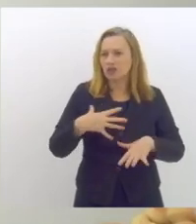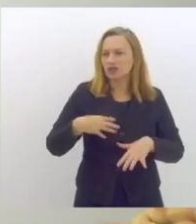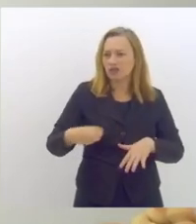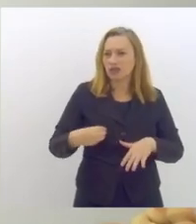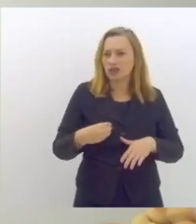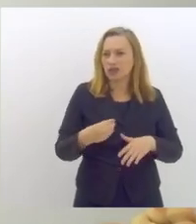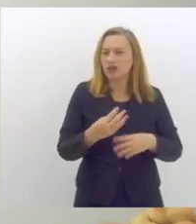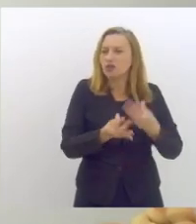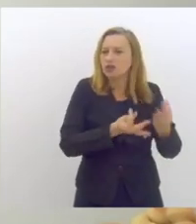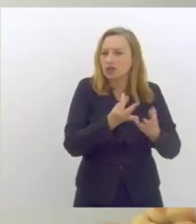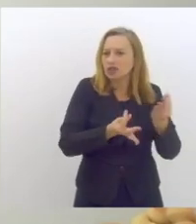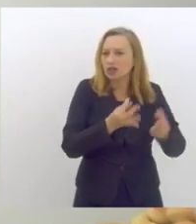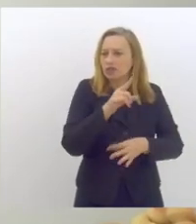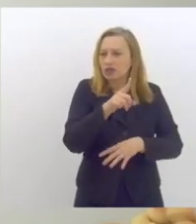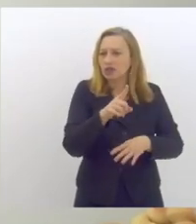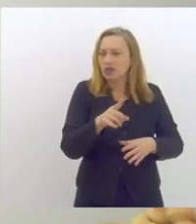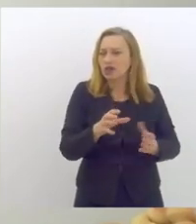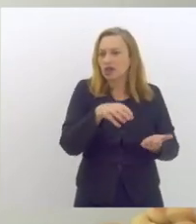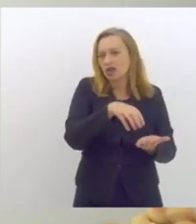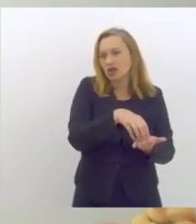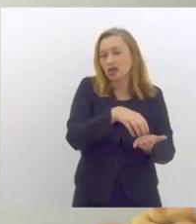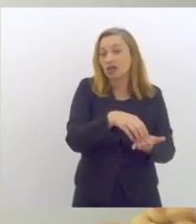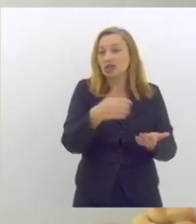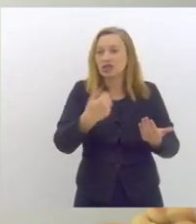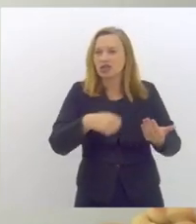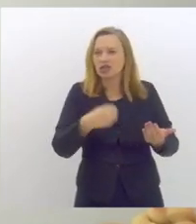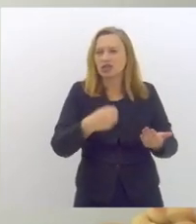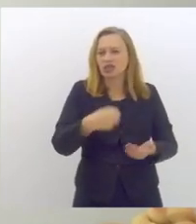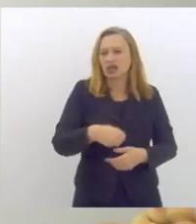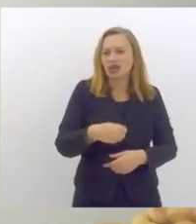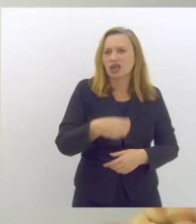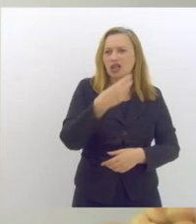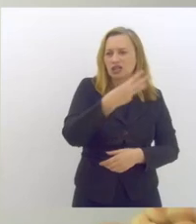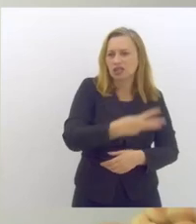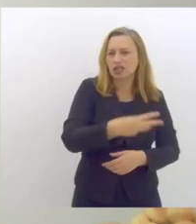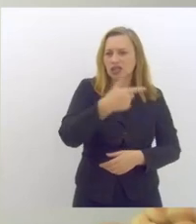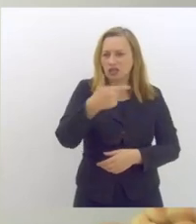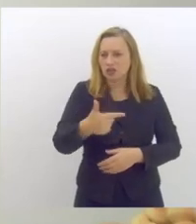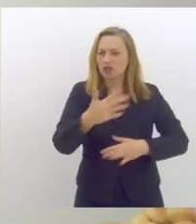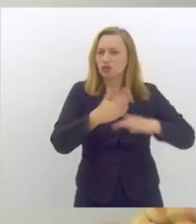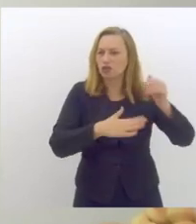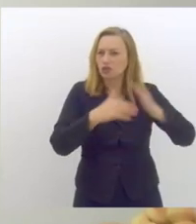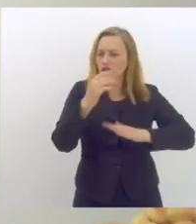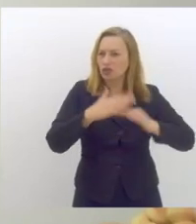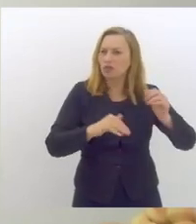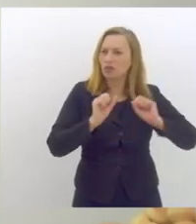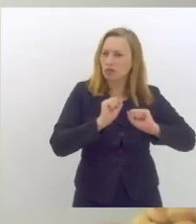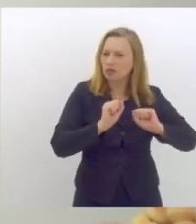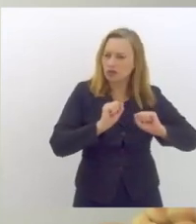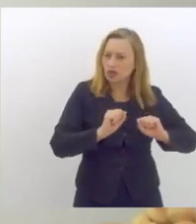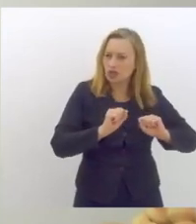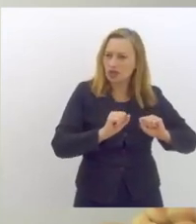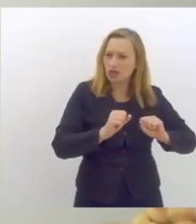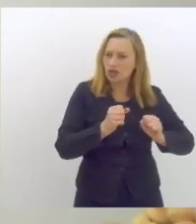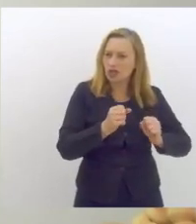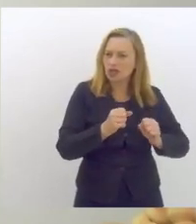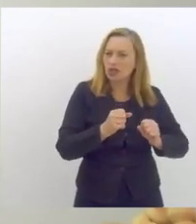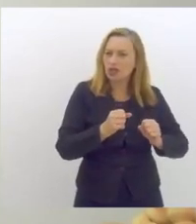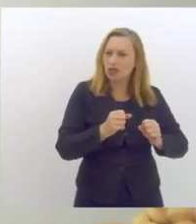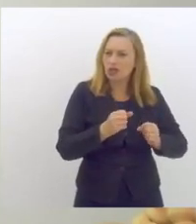tratamento a unidade que é necessário 32 profissionais para poder atender a demanda